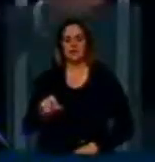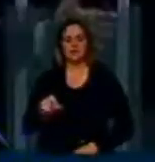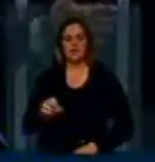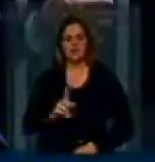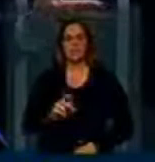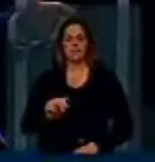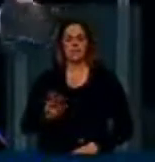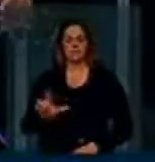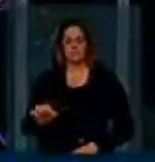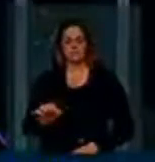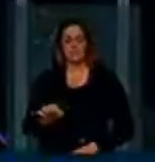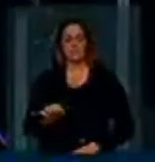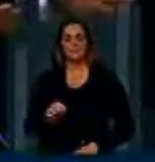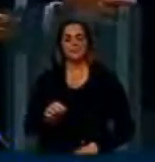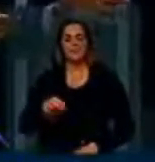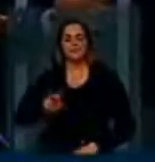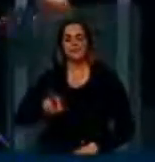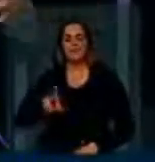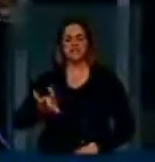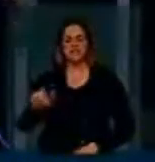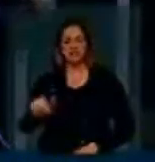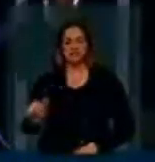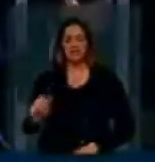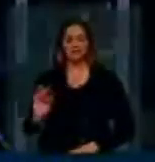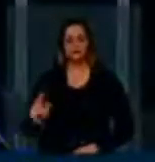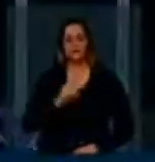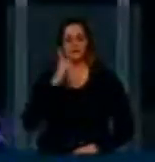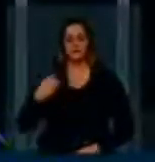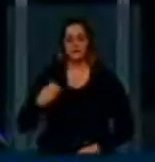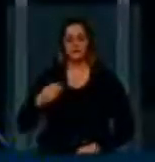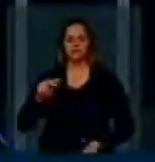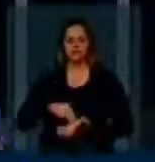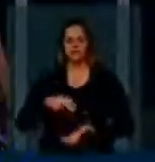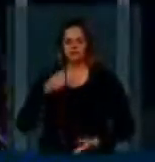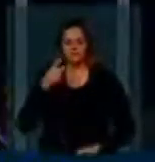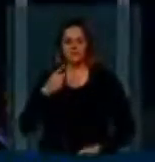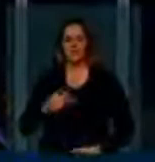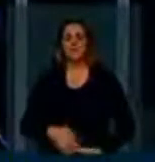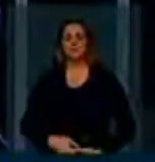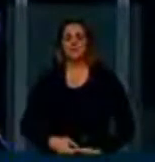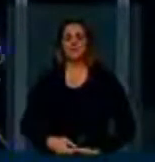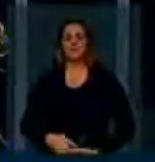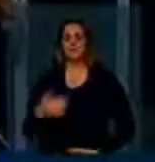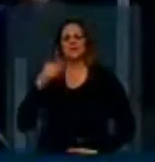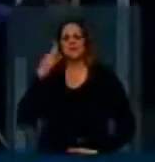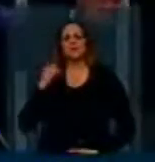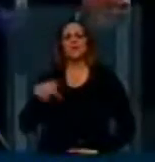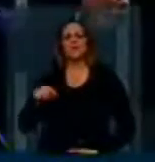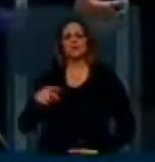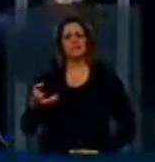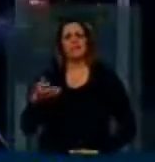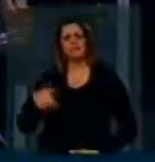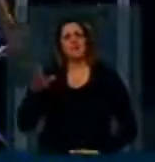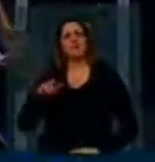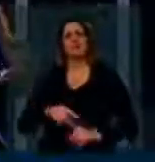à Veridiana, a todos aqueles que aqui se manifestaram. Eu sei que todos queriam um pouco mais, mas compreenderam